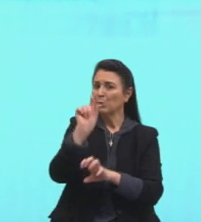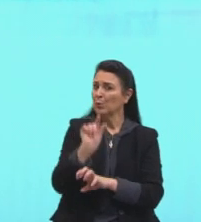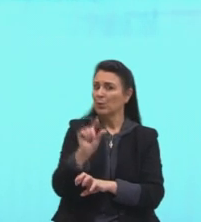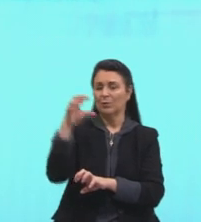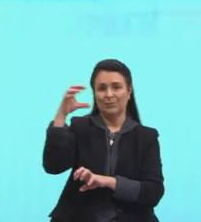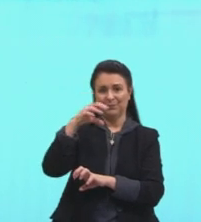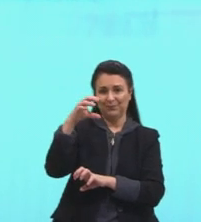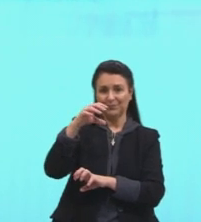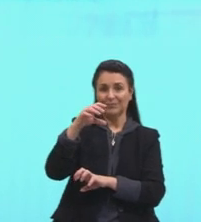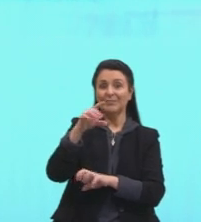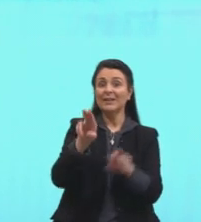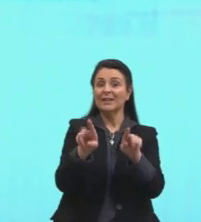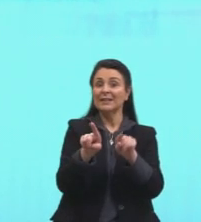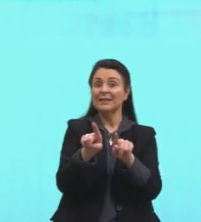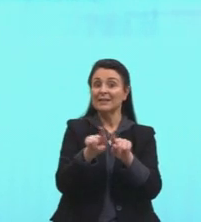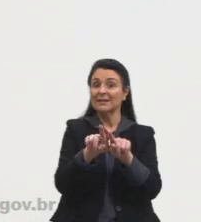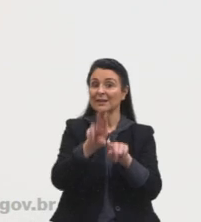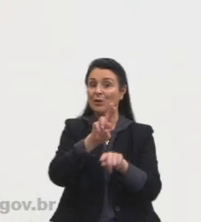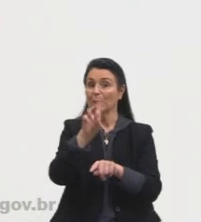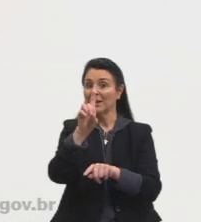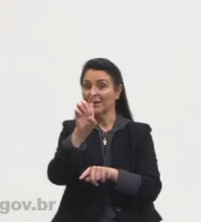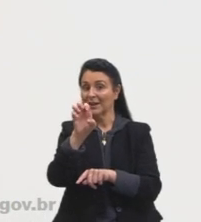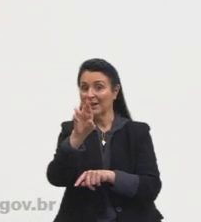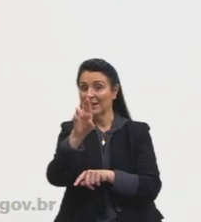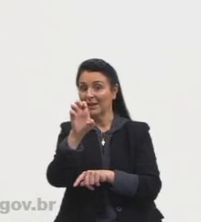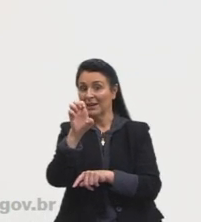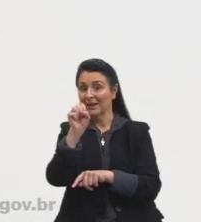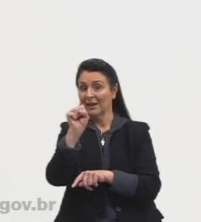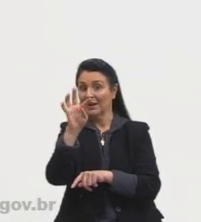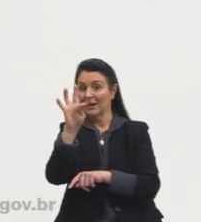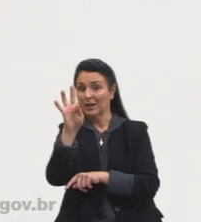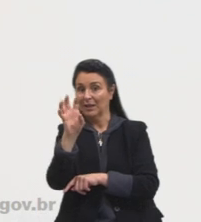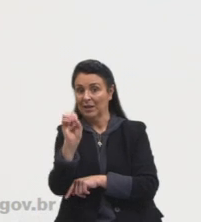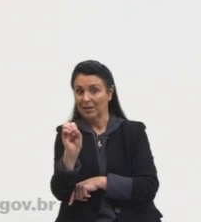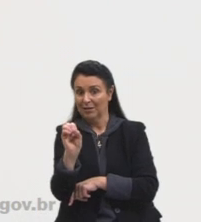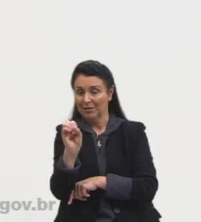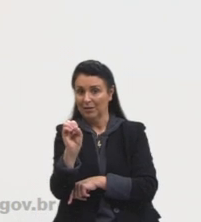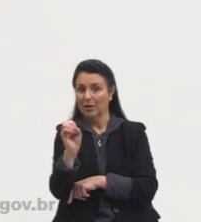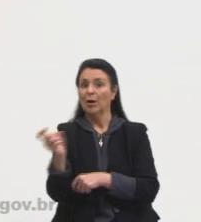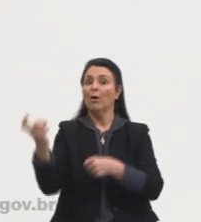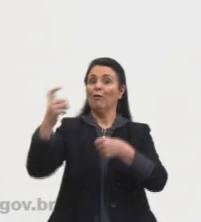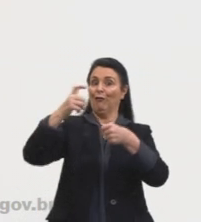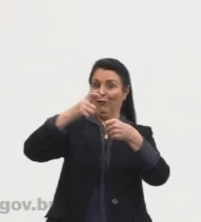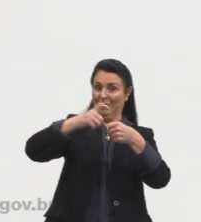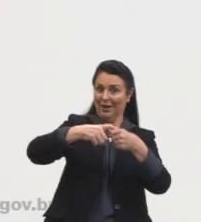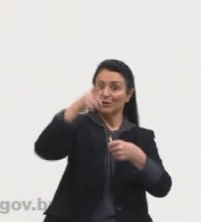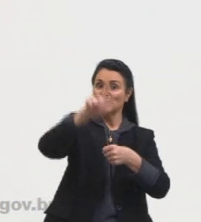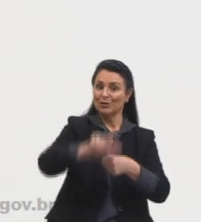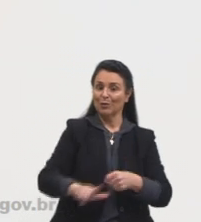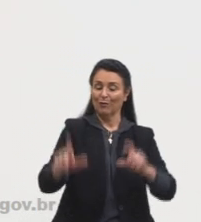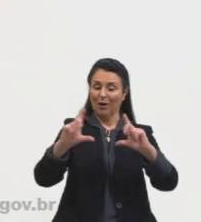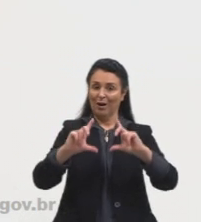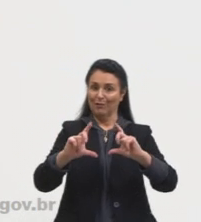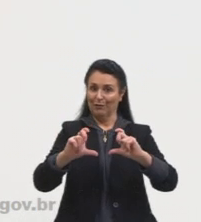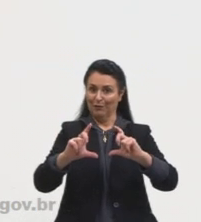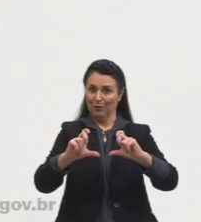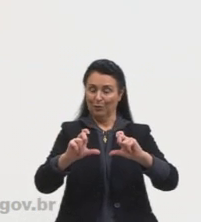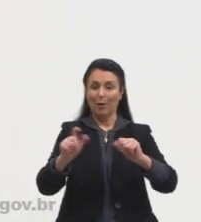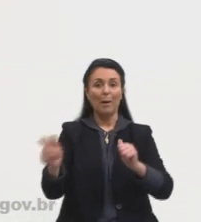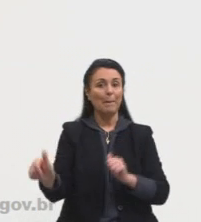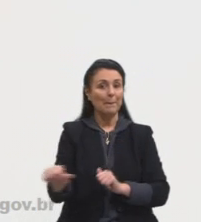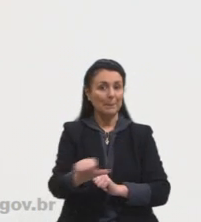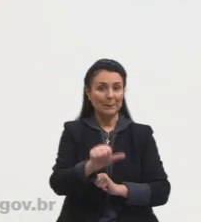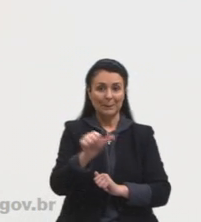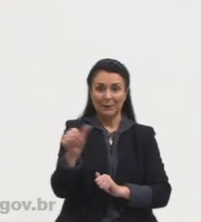de ser deserto, tá? Então, isso é a formação. Voltando àquela nuva, àquelas nossas fotos, por exemplo, a primeira lá que o